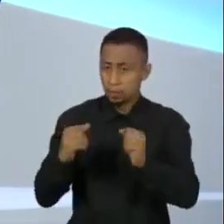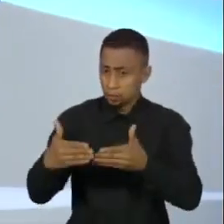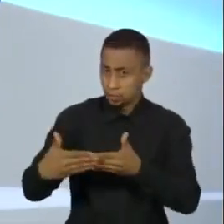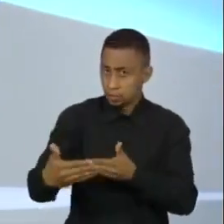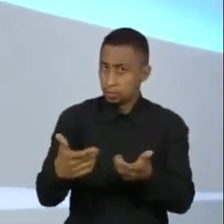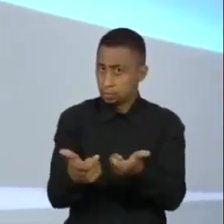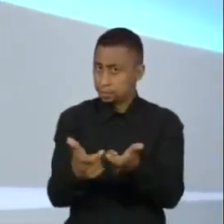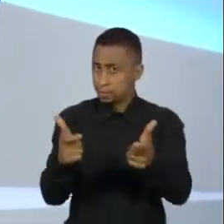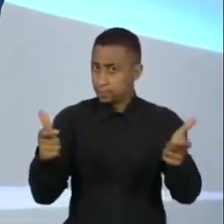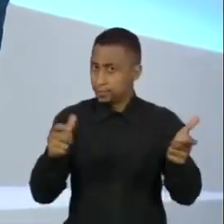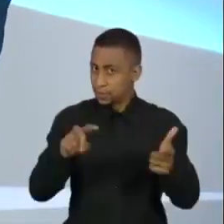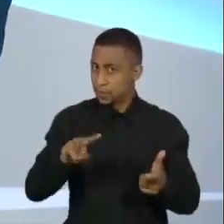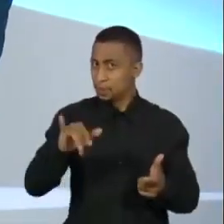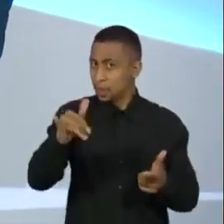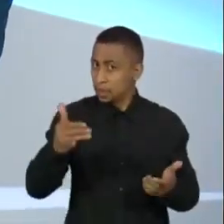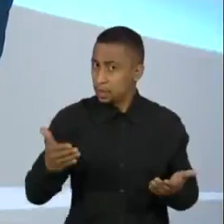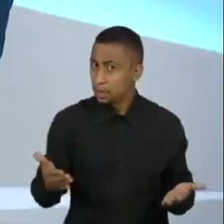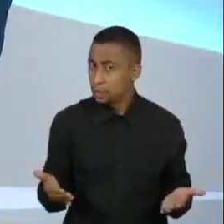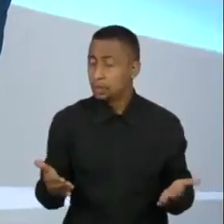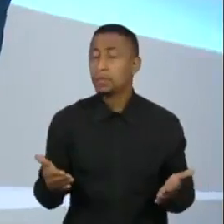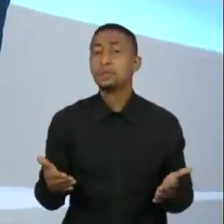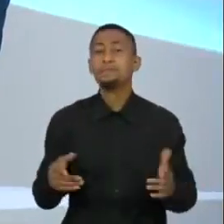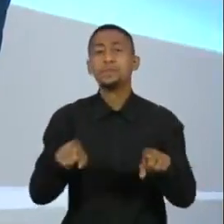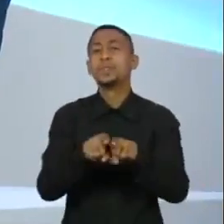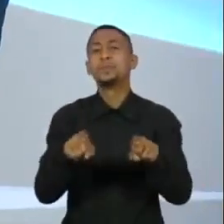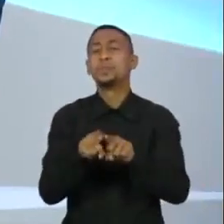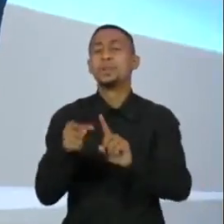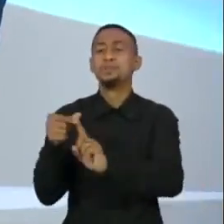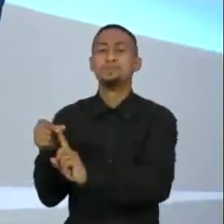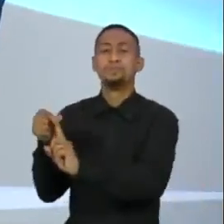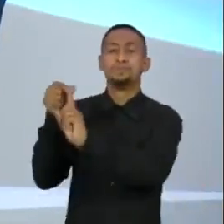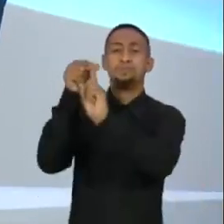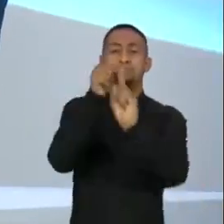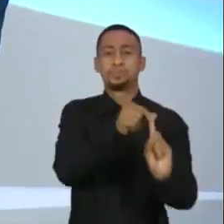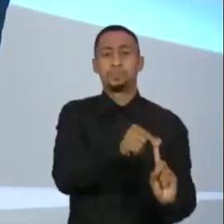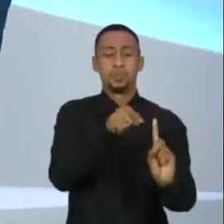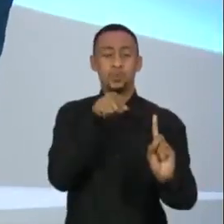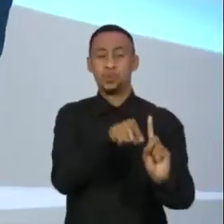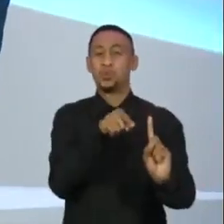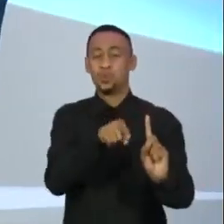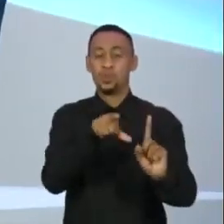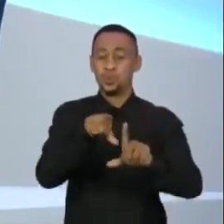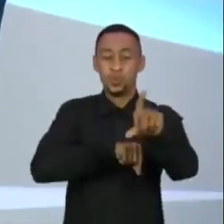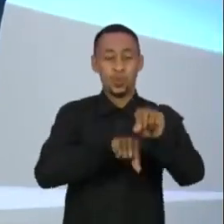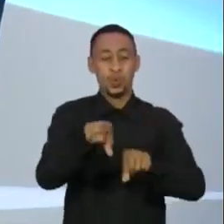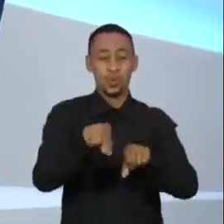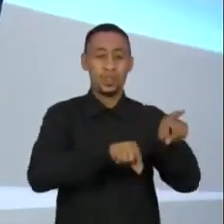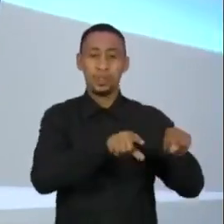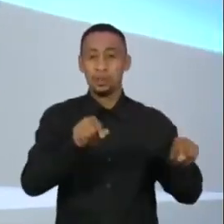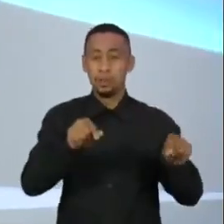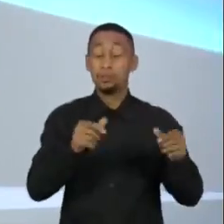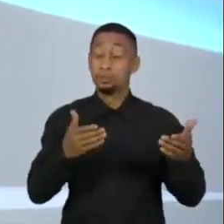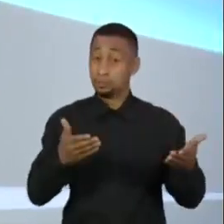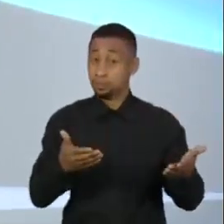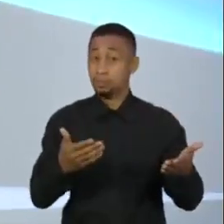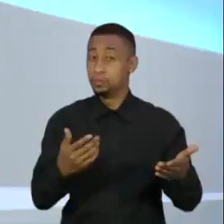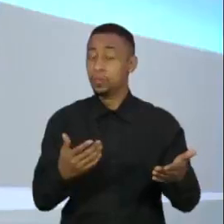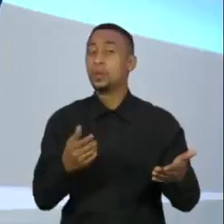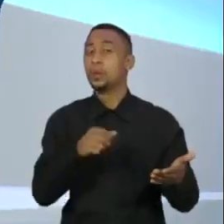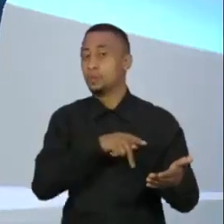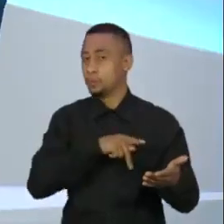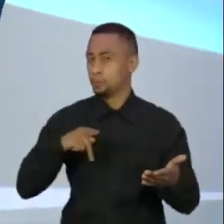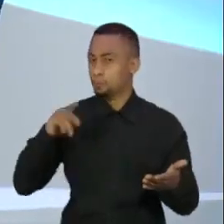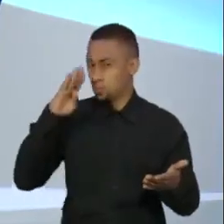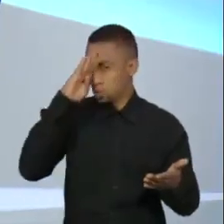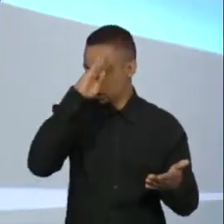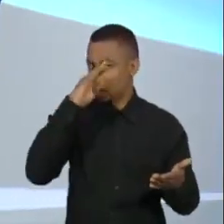E a outra questão, sobre a nomeação desse segundo escalão, porque muito se falou, quando o presidente Jair Bolsonaro assumiu,